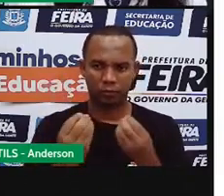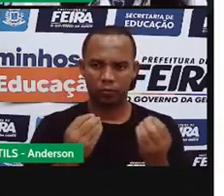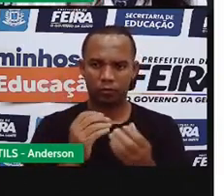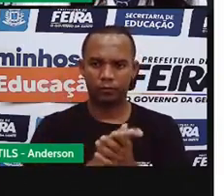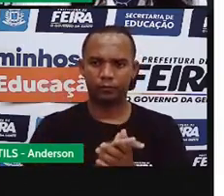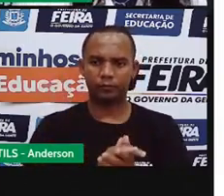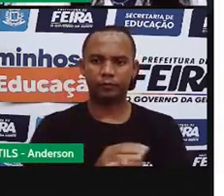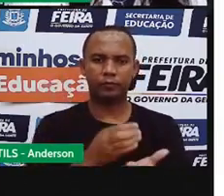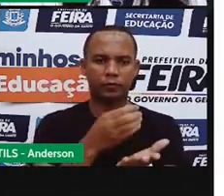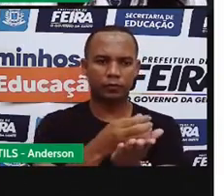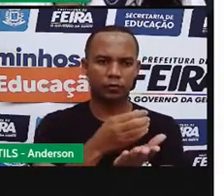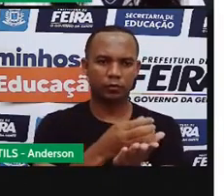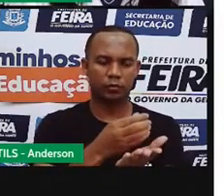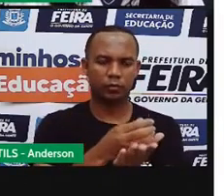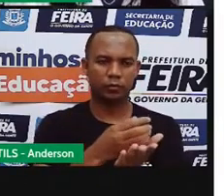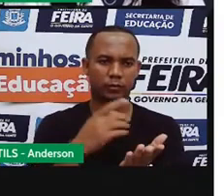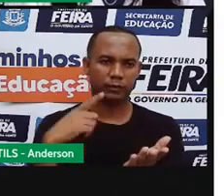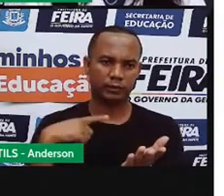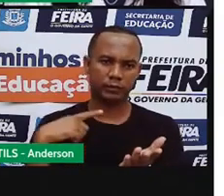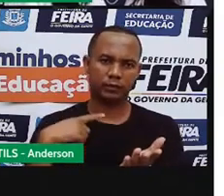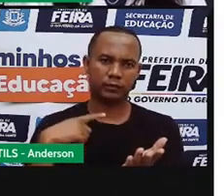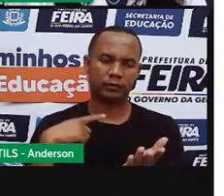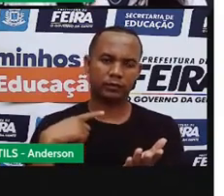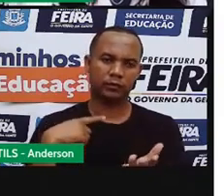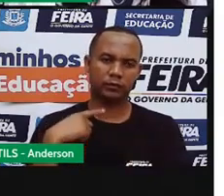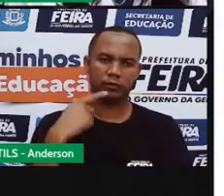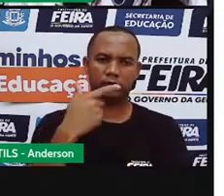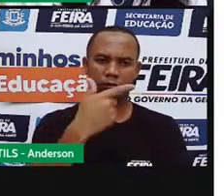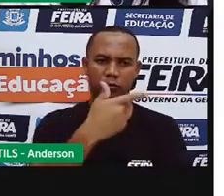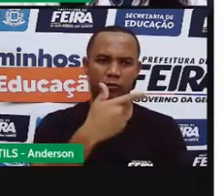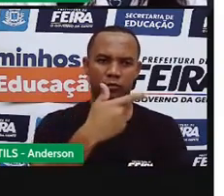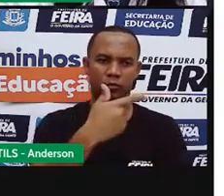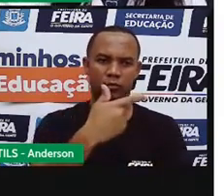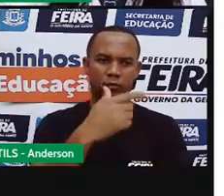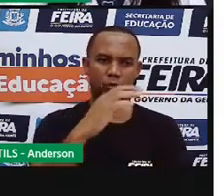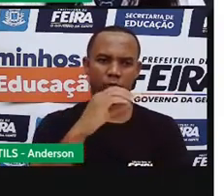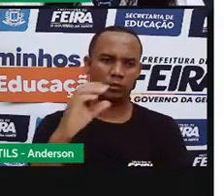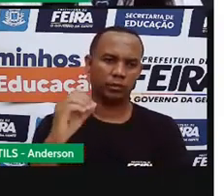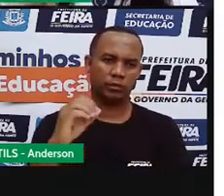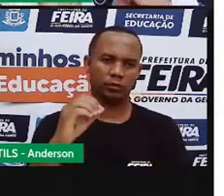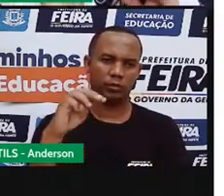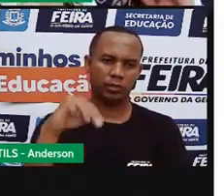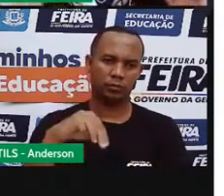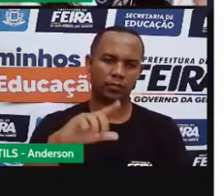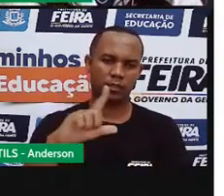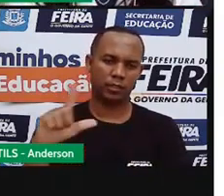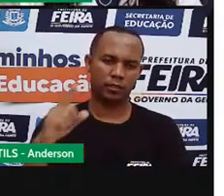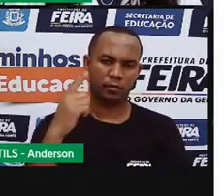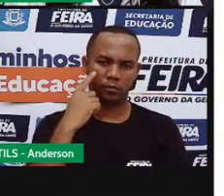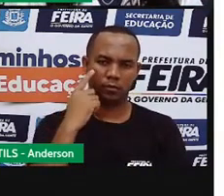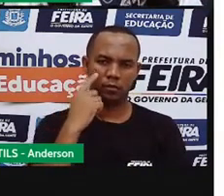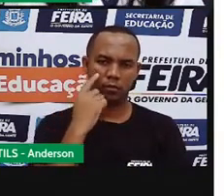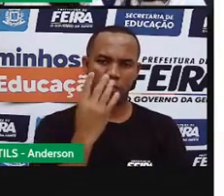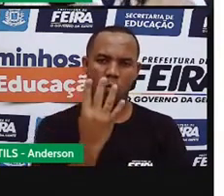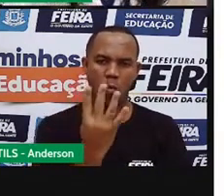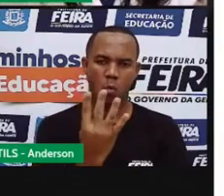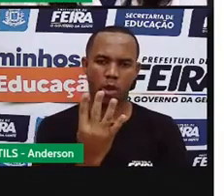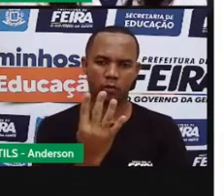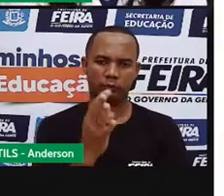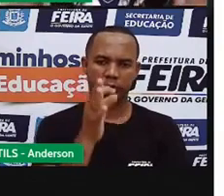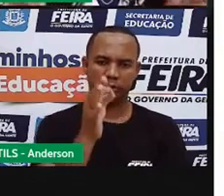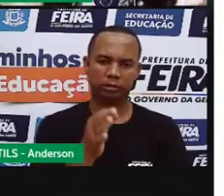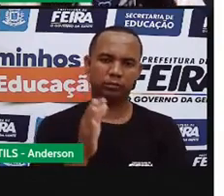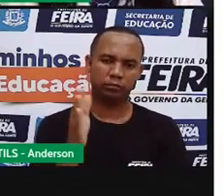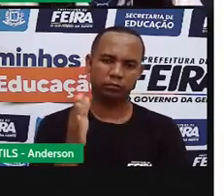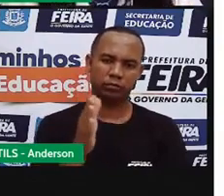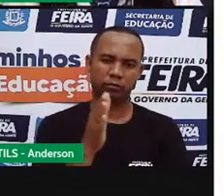o meu copo tem 200 ml e deu quatro copos na mesma medida, todos certinhos, todos